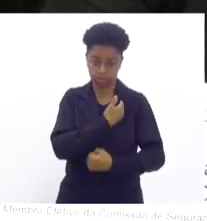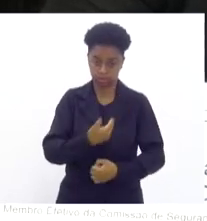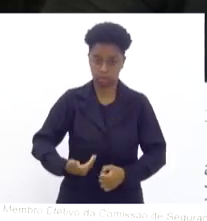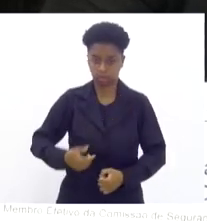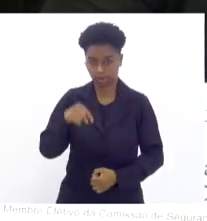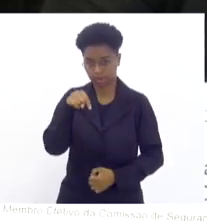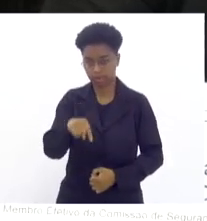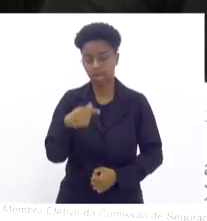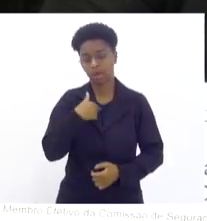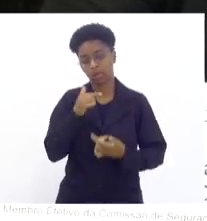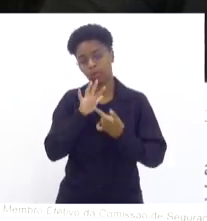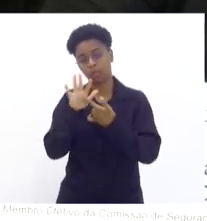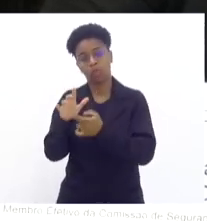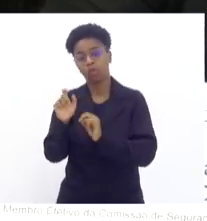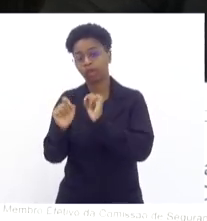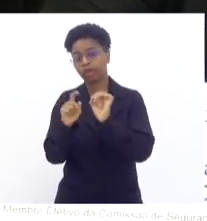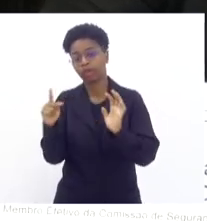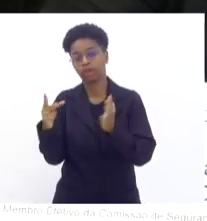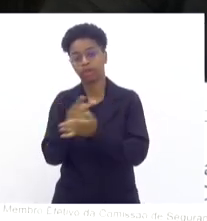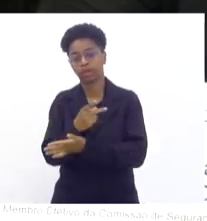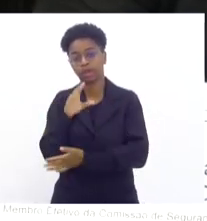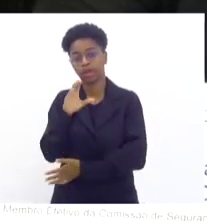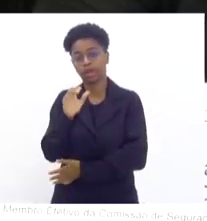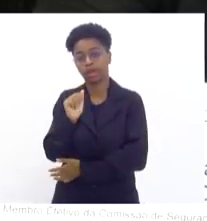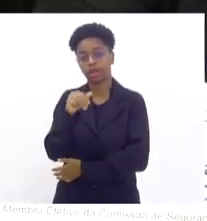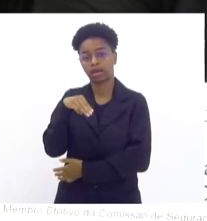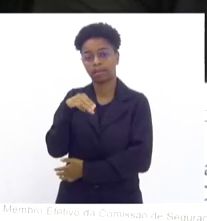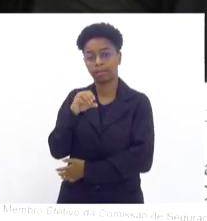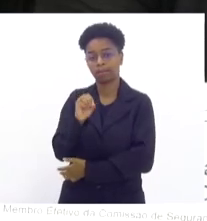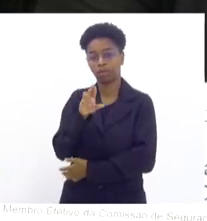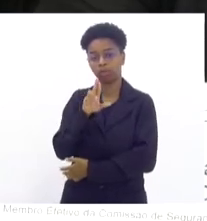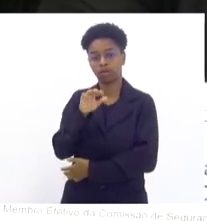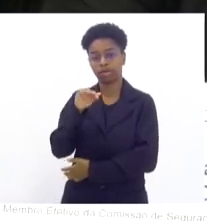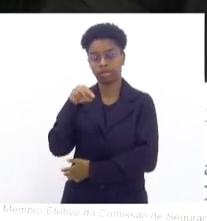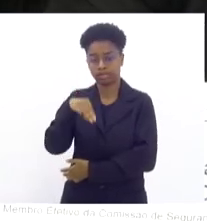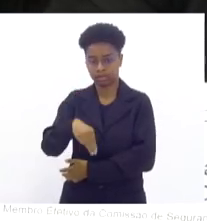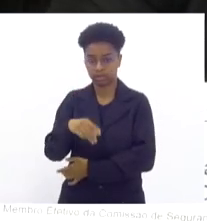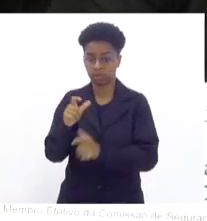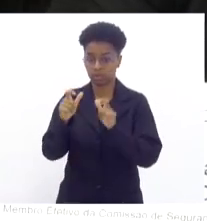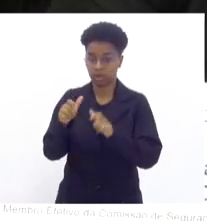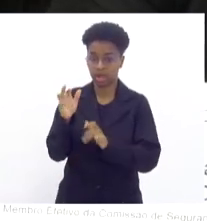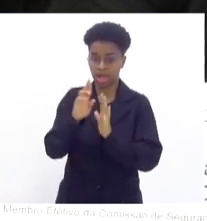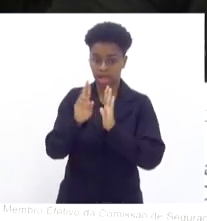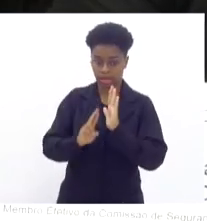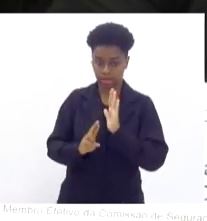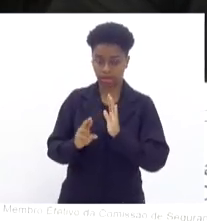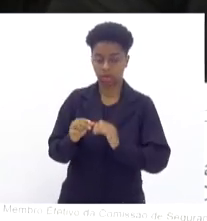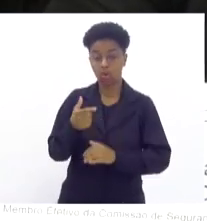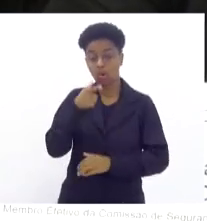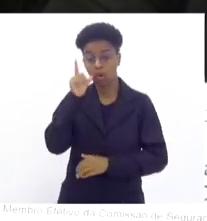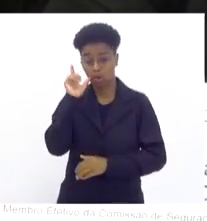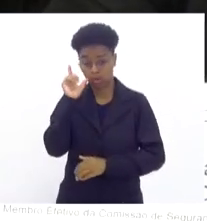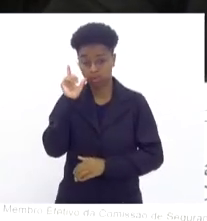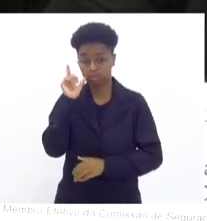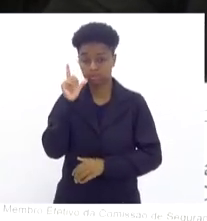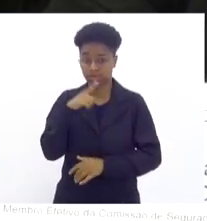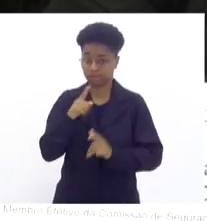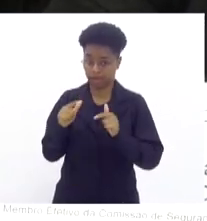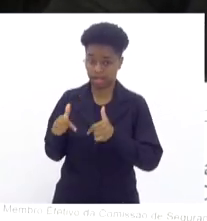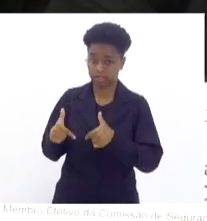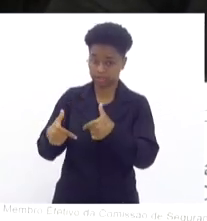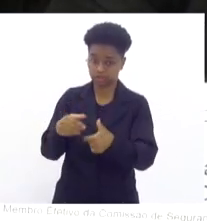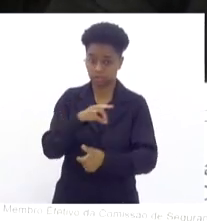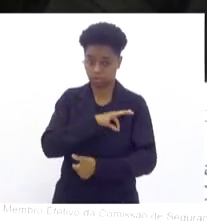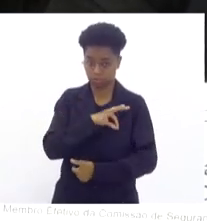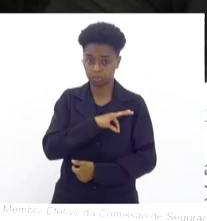o que está acontecendo ali no Camorim, no Recreio. Ontem, por exemplo, foi alvo de uma ação policial,